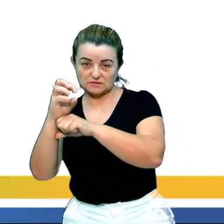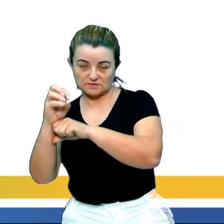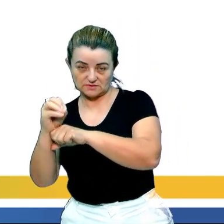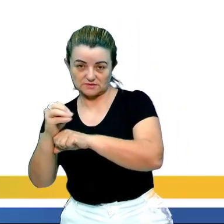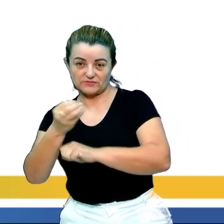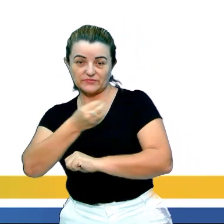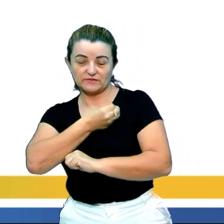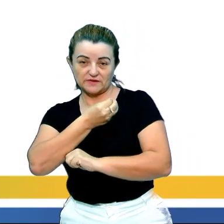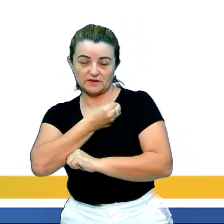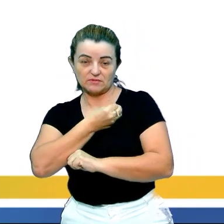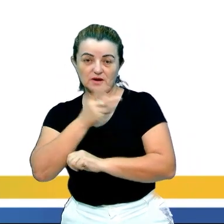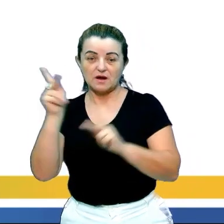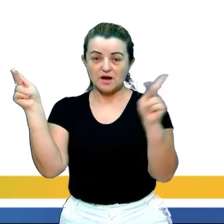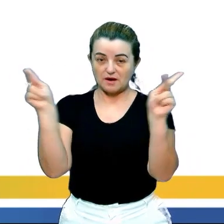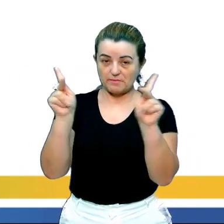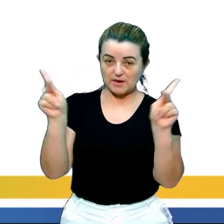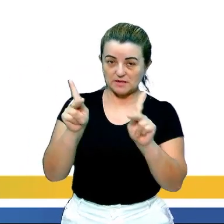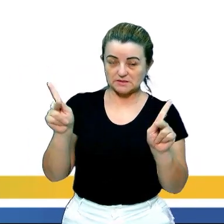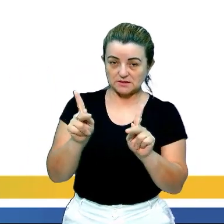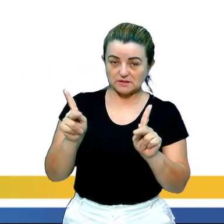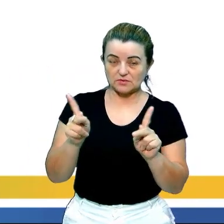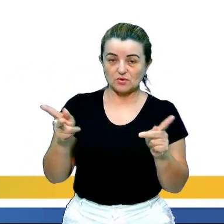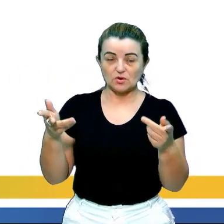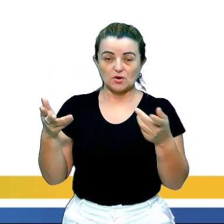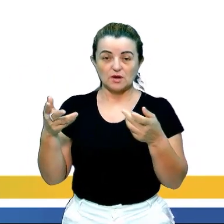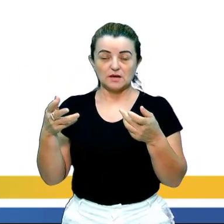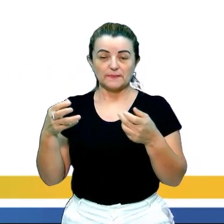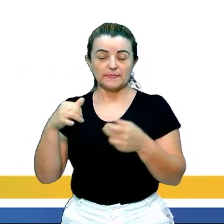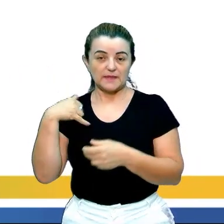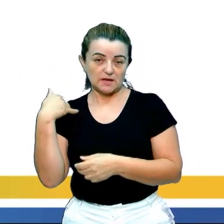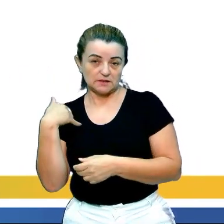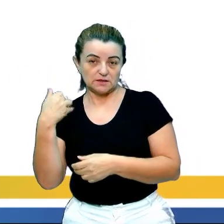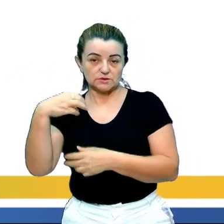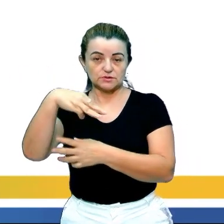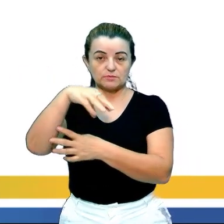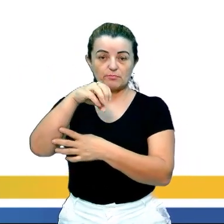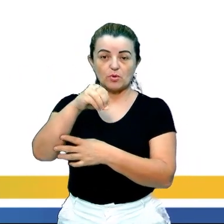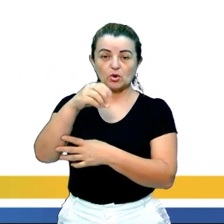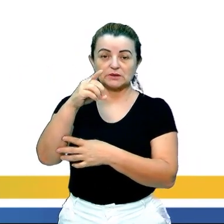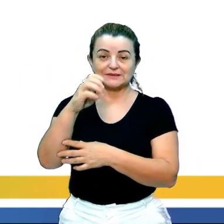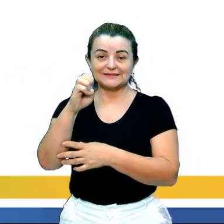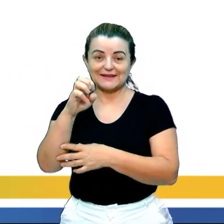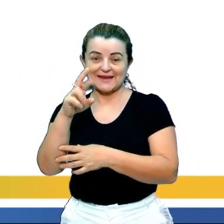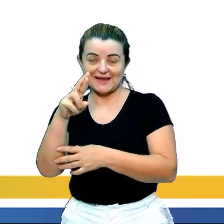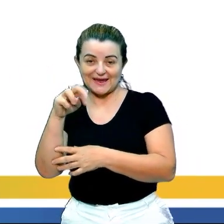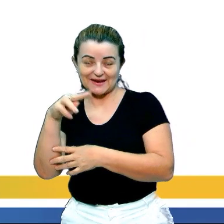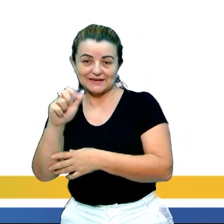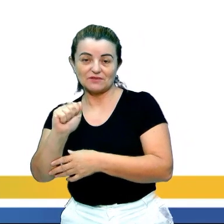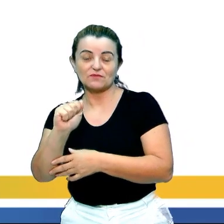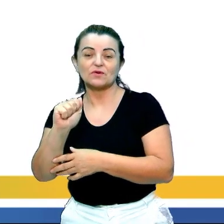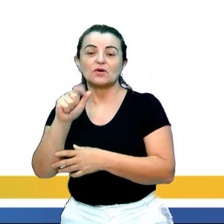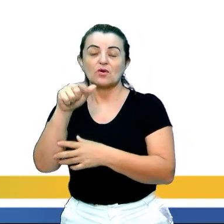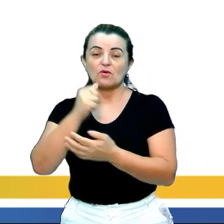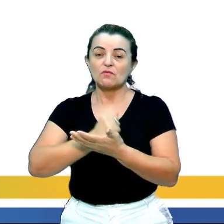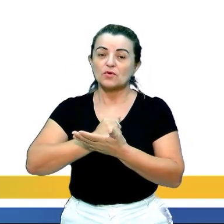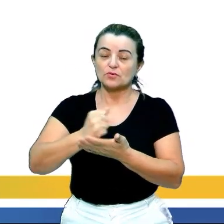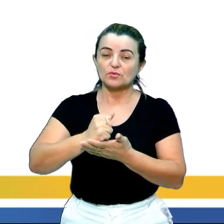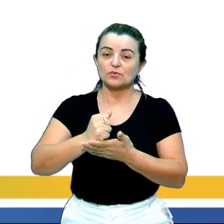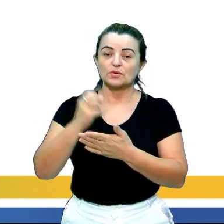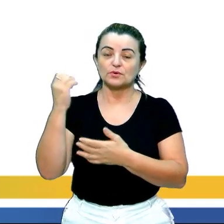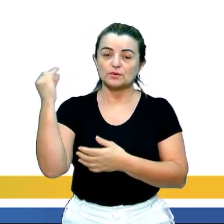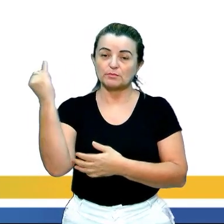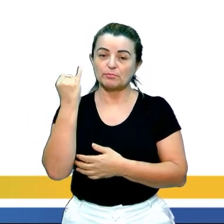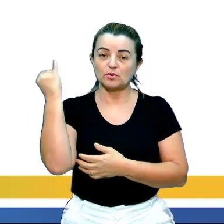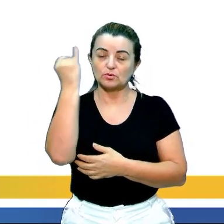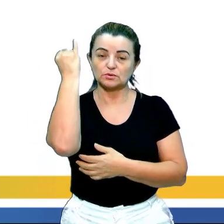Na Idade Moderna, o filósofo iluminista Voltaire foi um importante defensor da liberdade